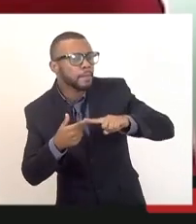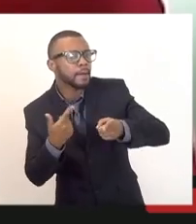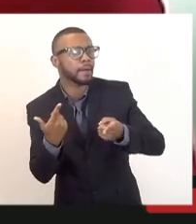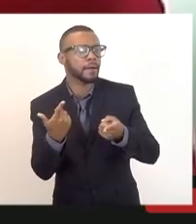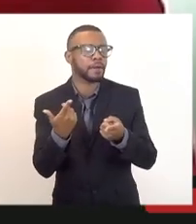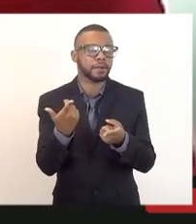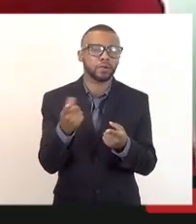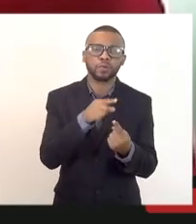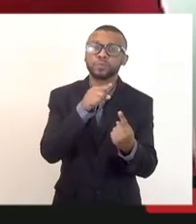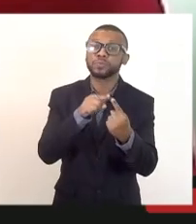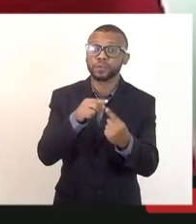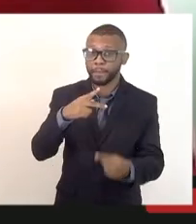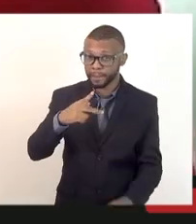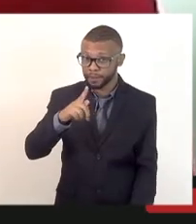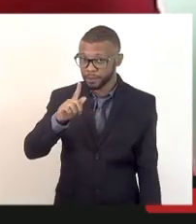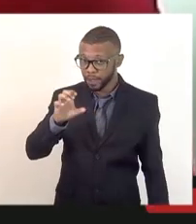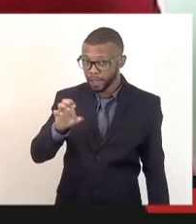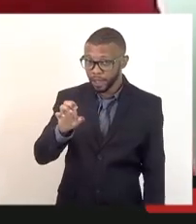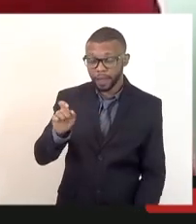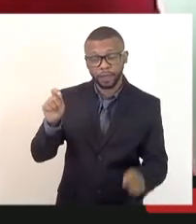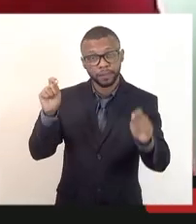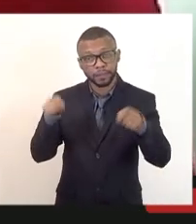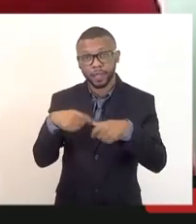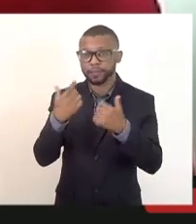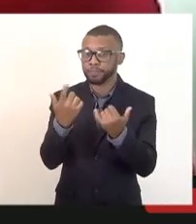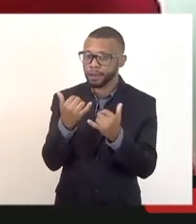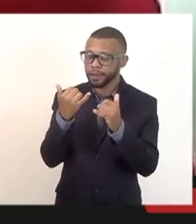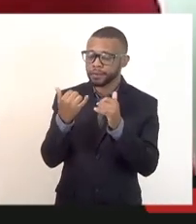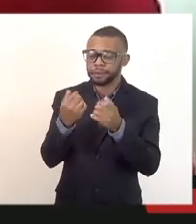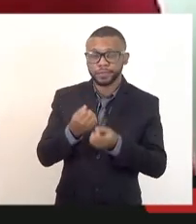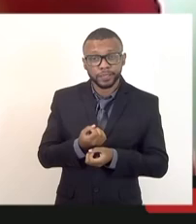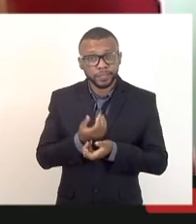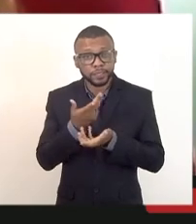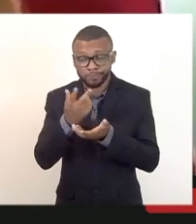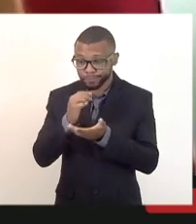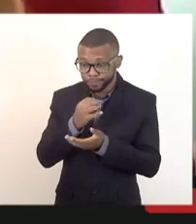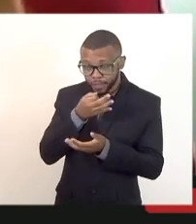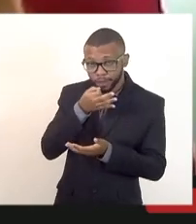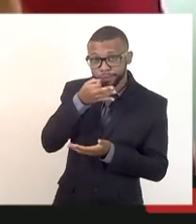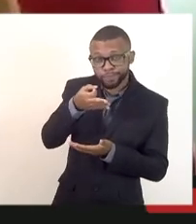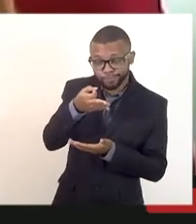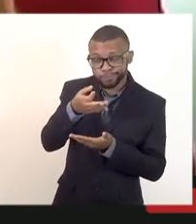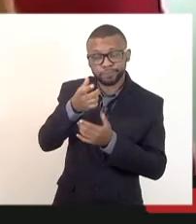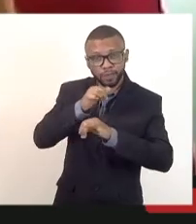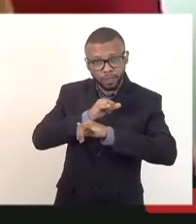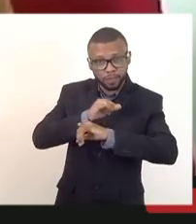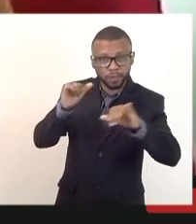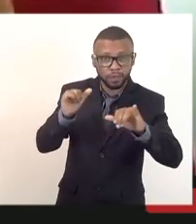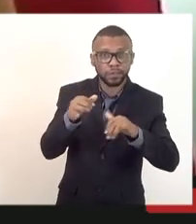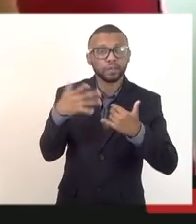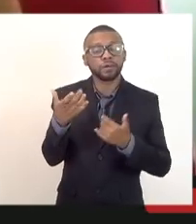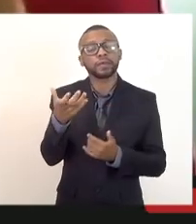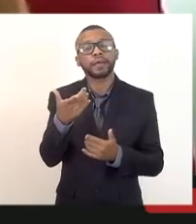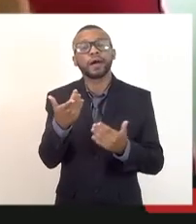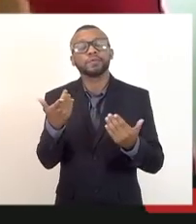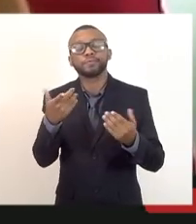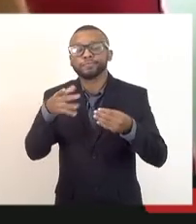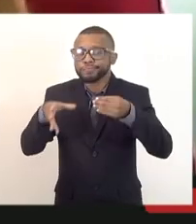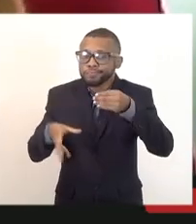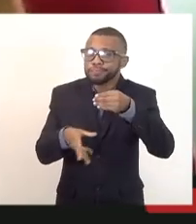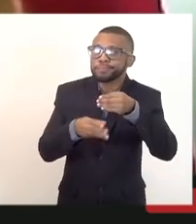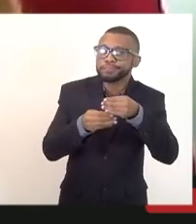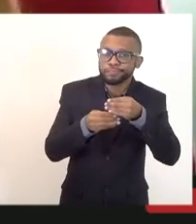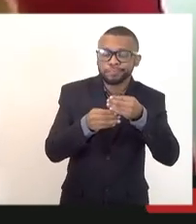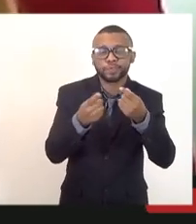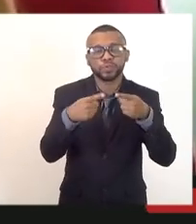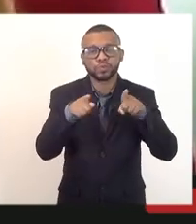pudesse se manifestar. Então, na verdade, eu quero condenar com o procurador Bruno se essa